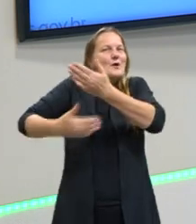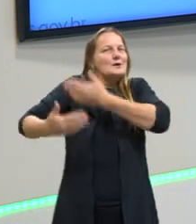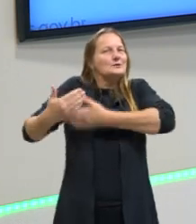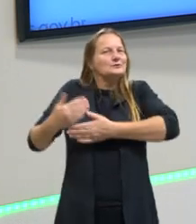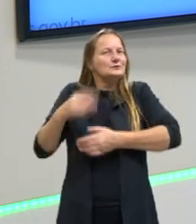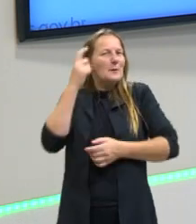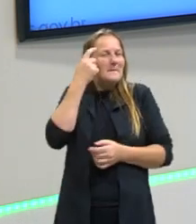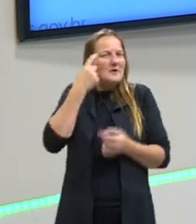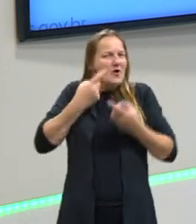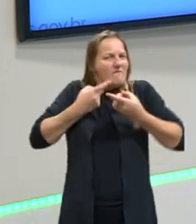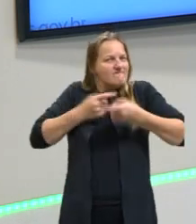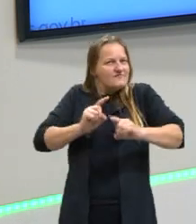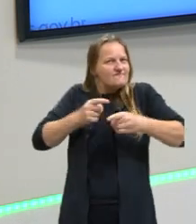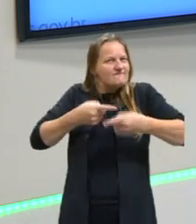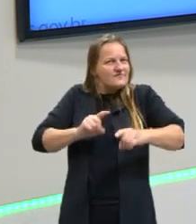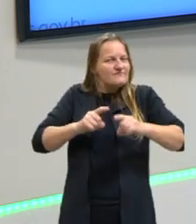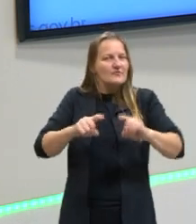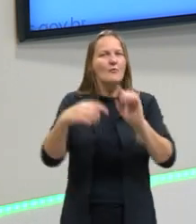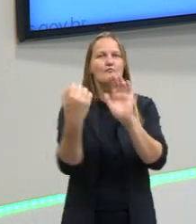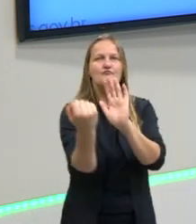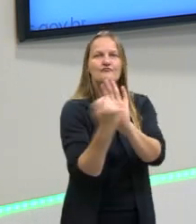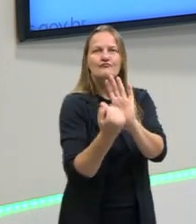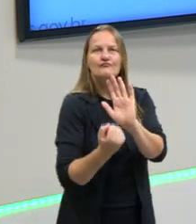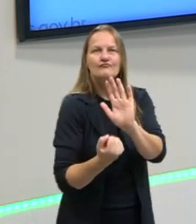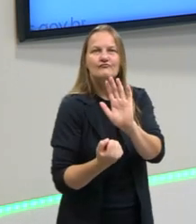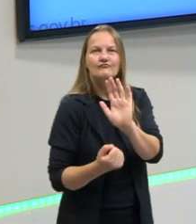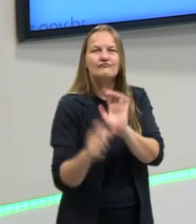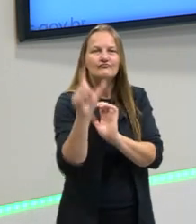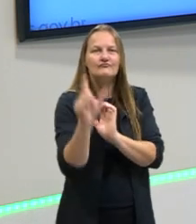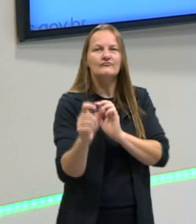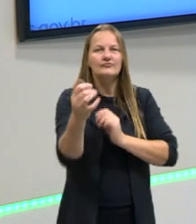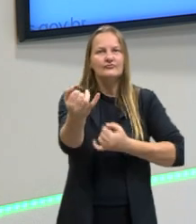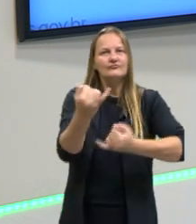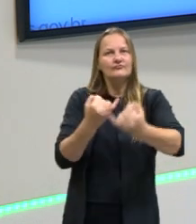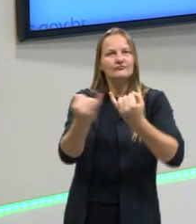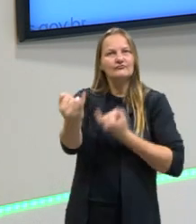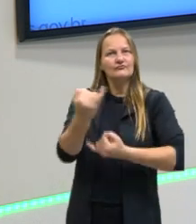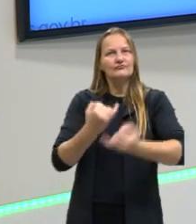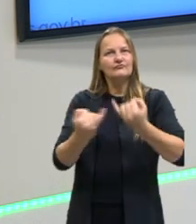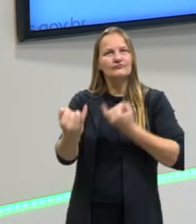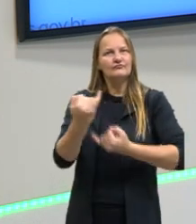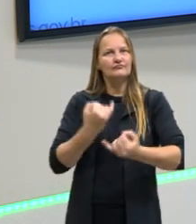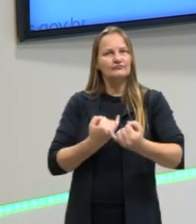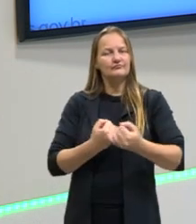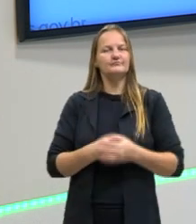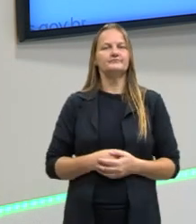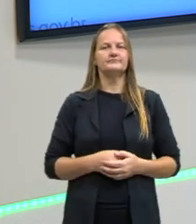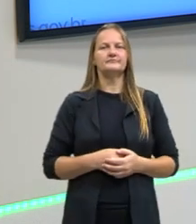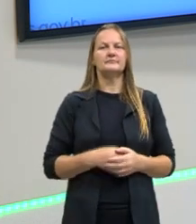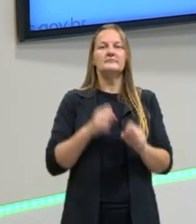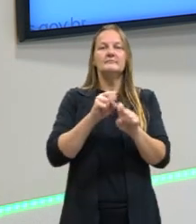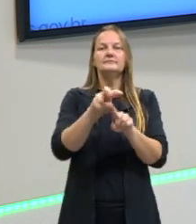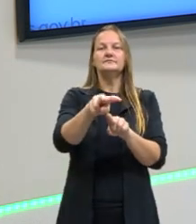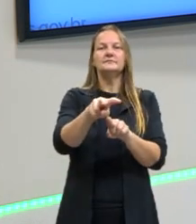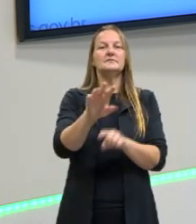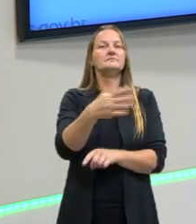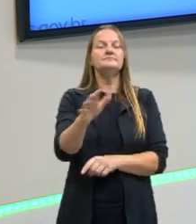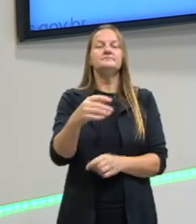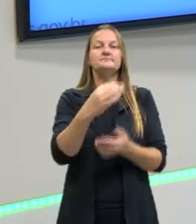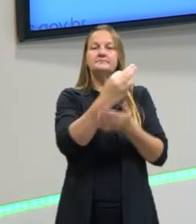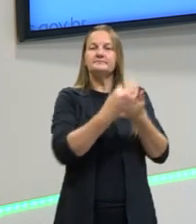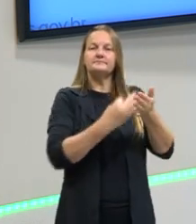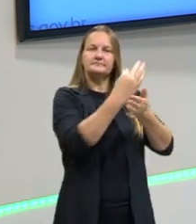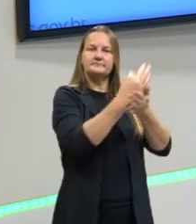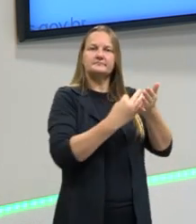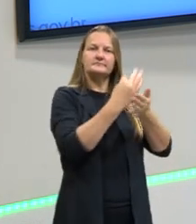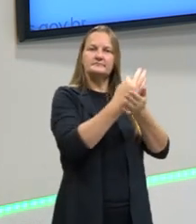ele quer provocar um efeito no seu interlocutor. A ambiguidade, geralmente, não. Geralmente, um texto, quando ele